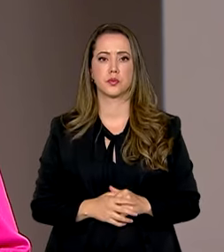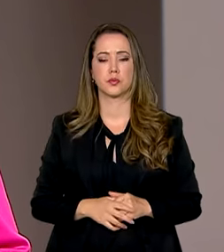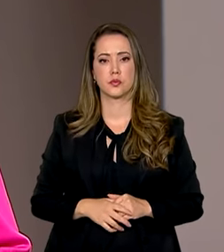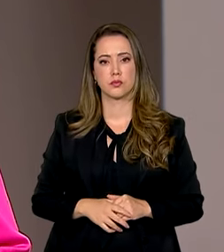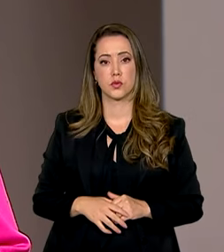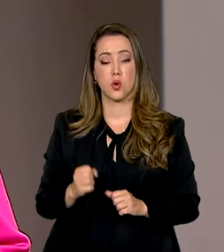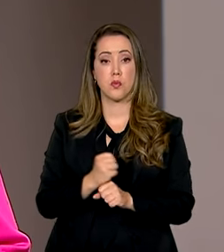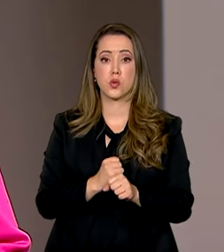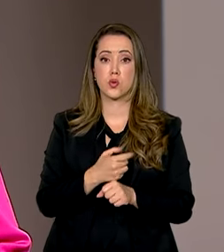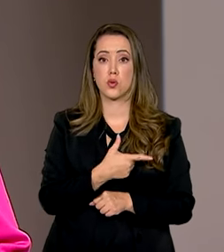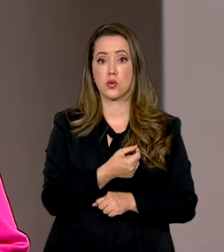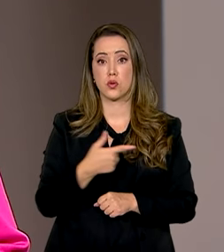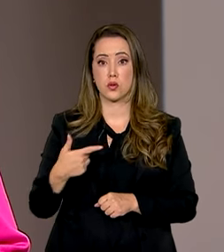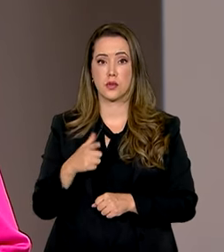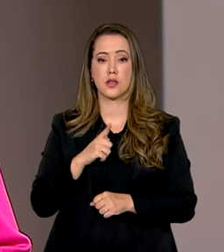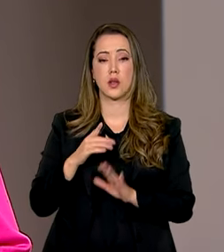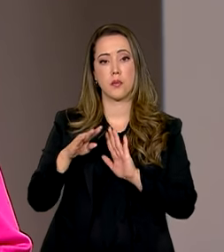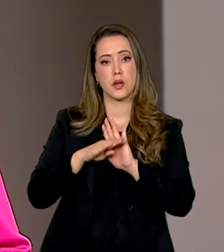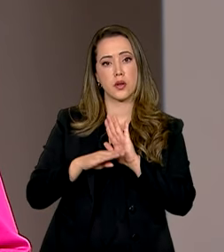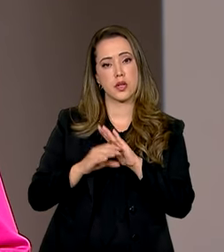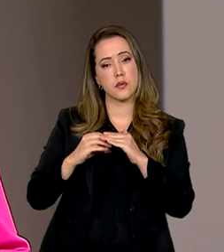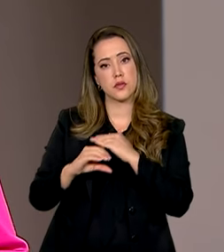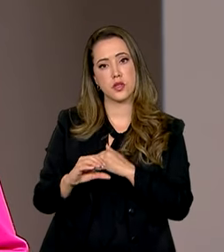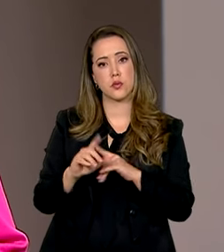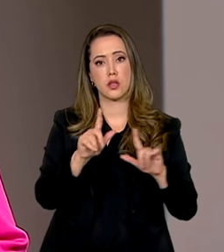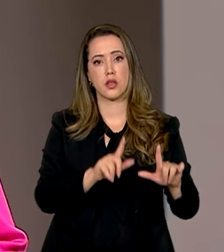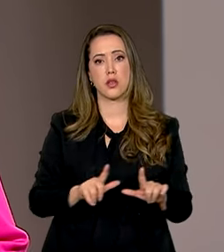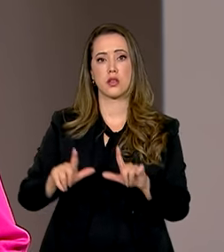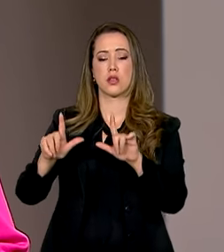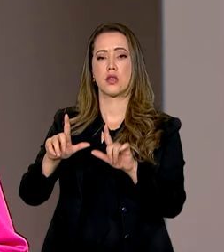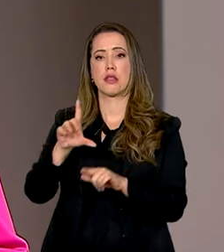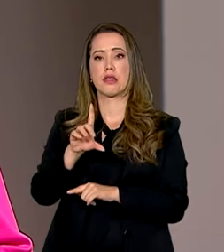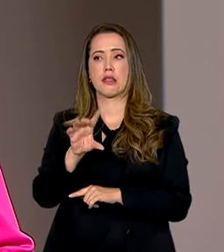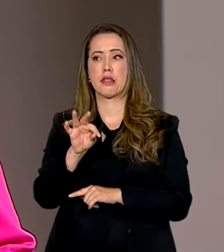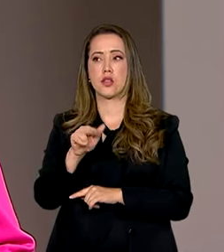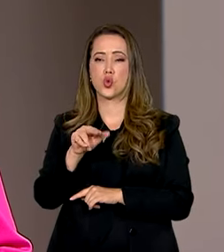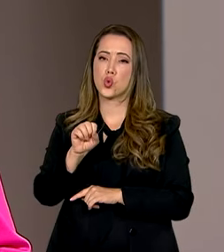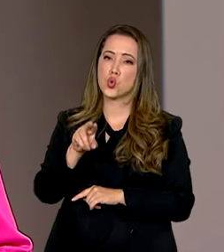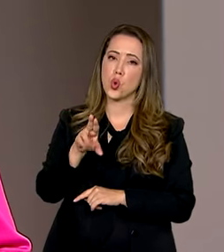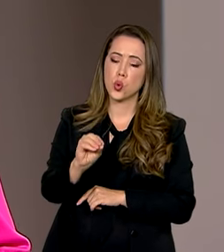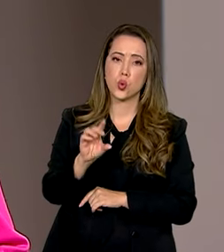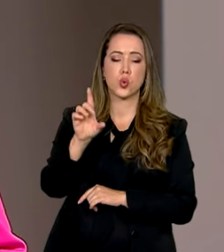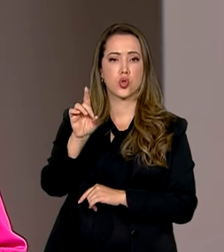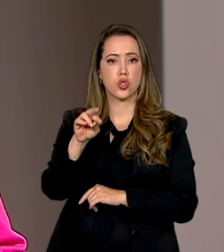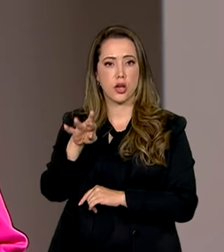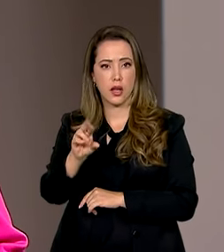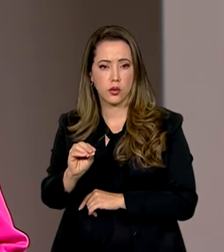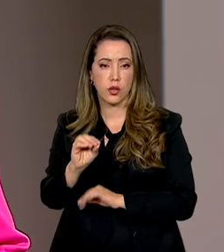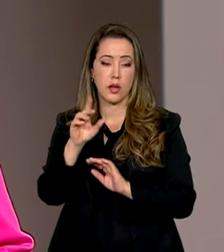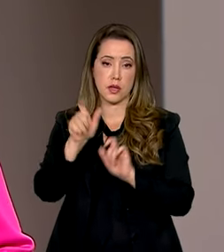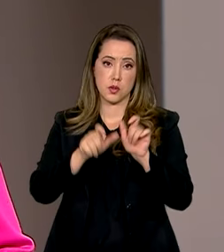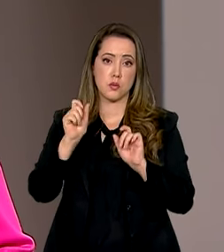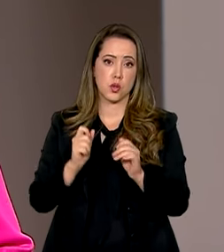Desde 2002, existe o programa de investimento Tesouro Direto, em que as pessoas físicas podem comprar títulos públicos